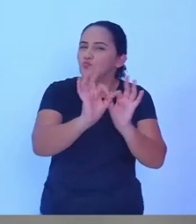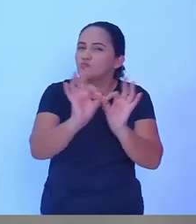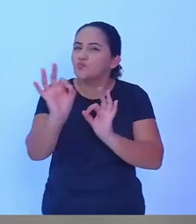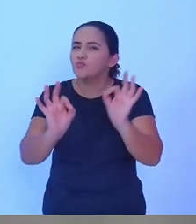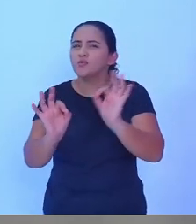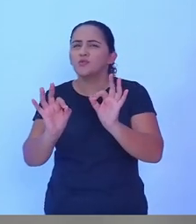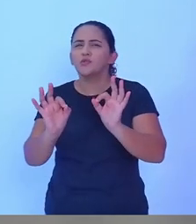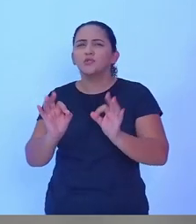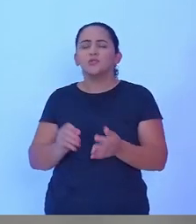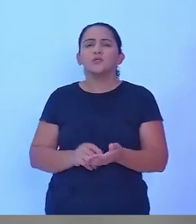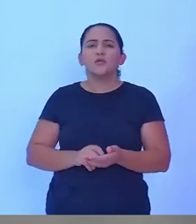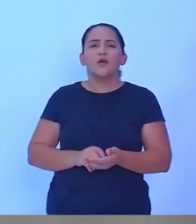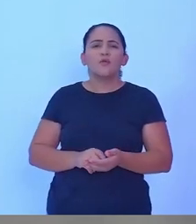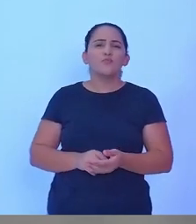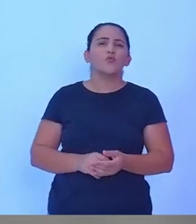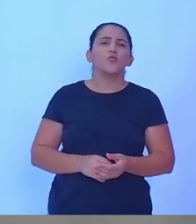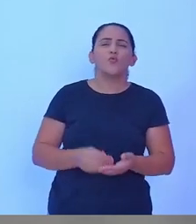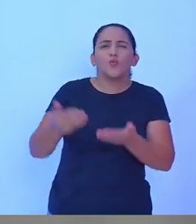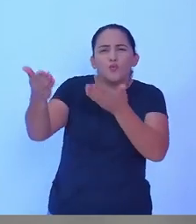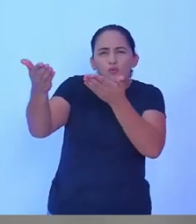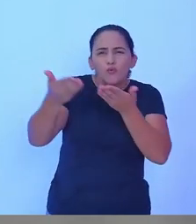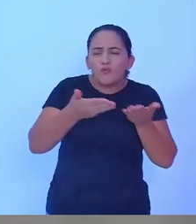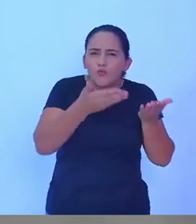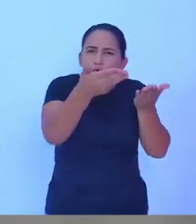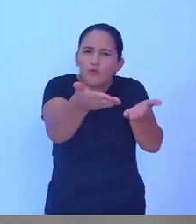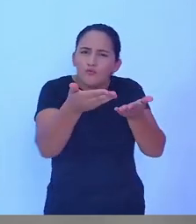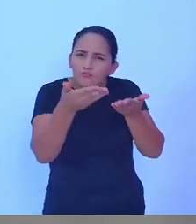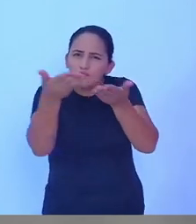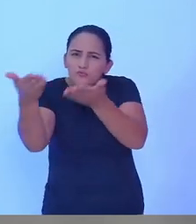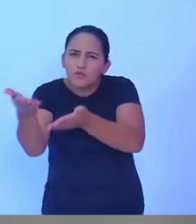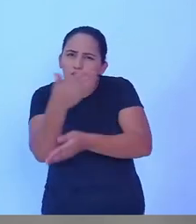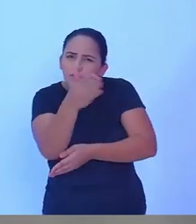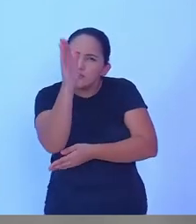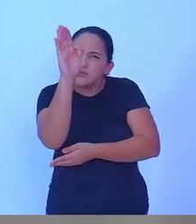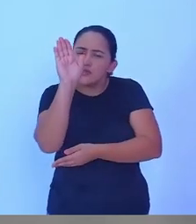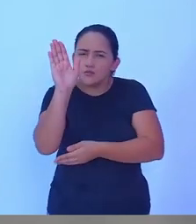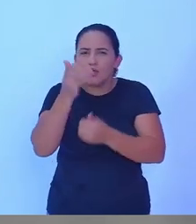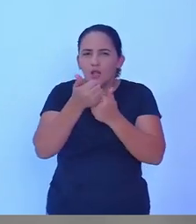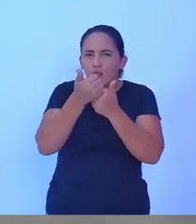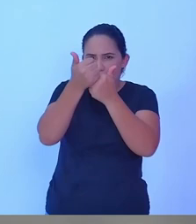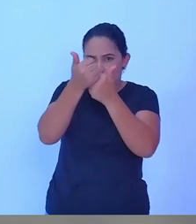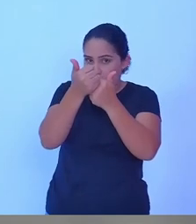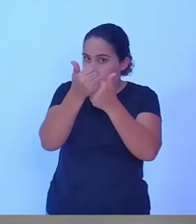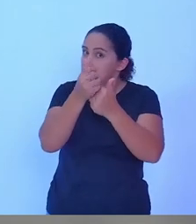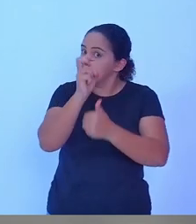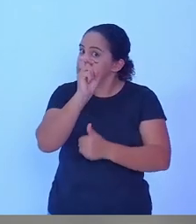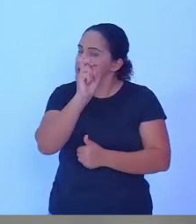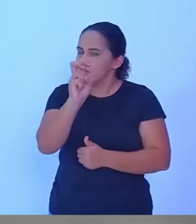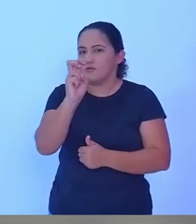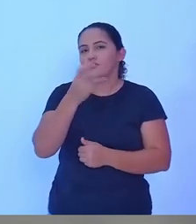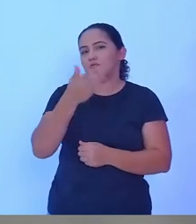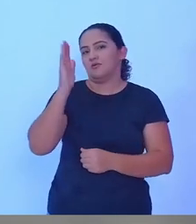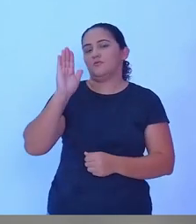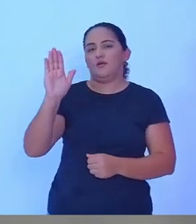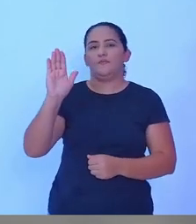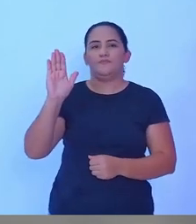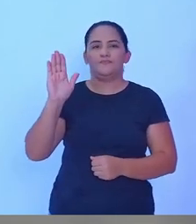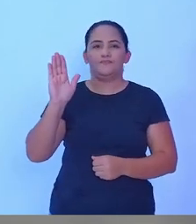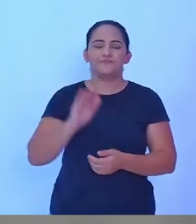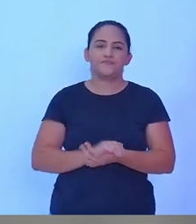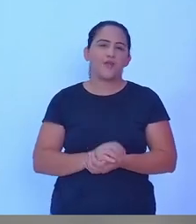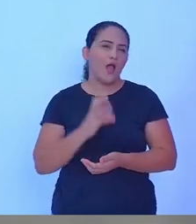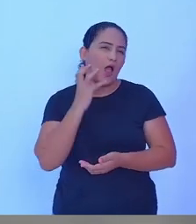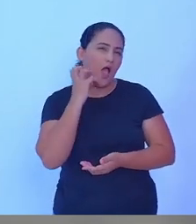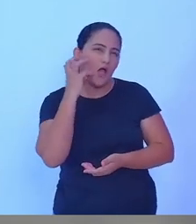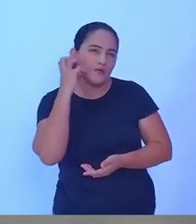convite para os cinco candidatos a vice-prefeito aqui de Rune de Moura. Ou seja, o Alcides Rosa